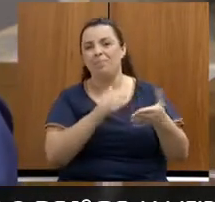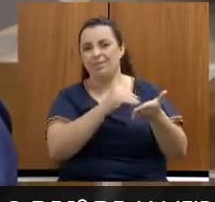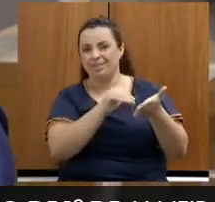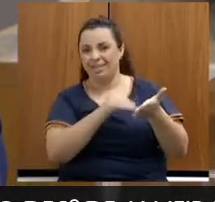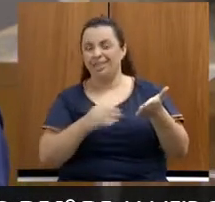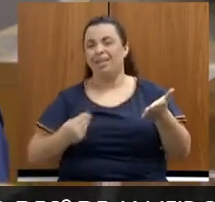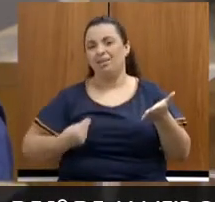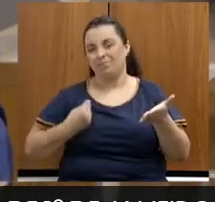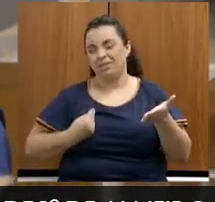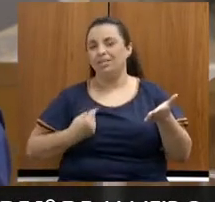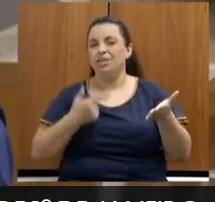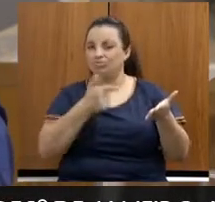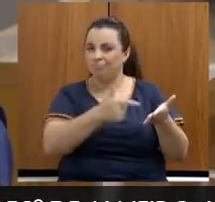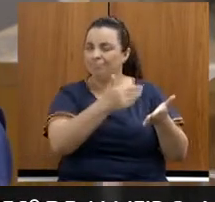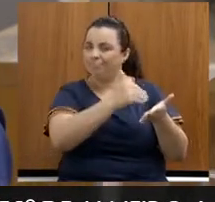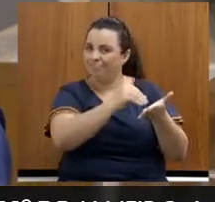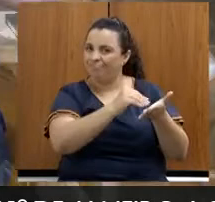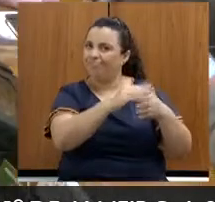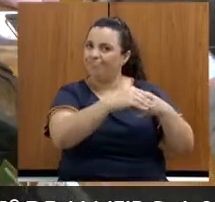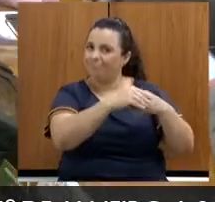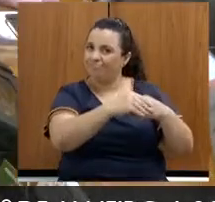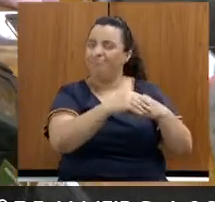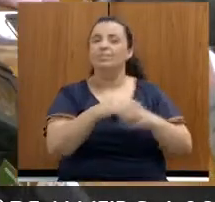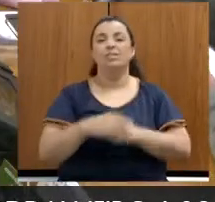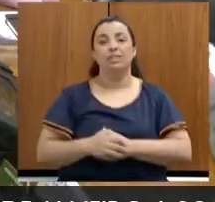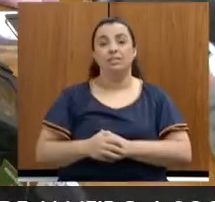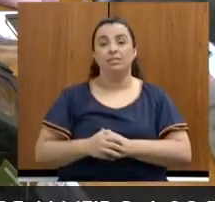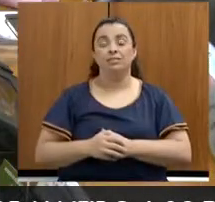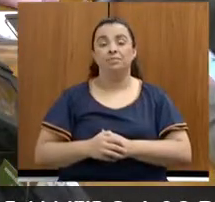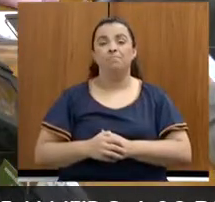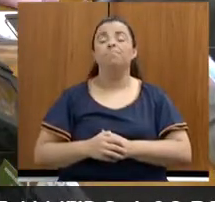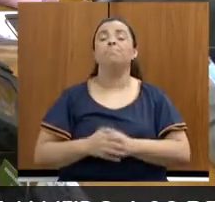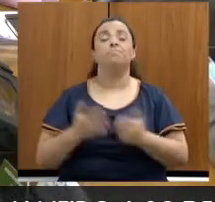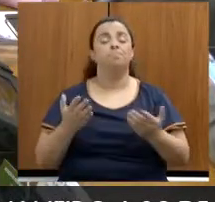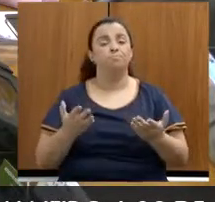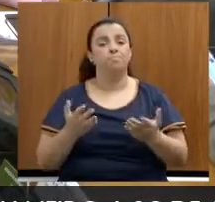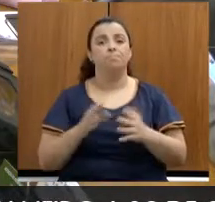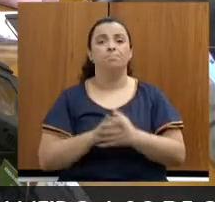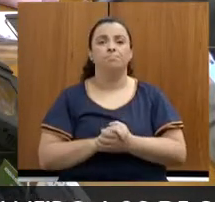comprimento. Enfim, secretária, a primeira hora,